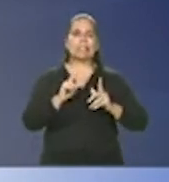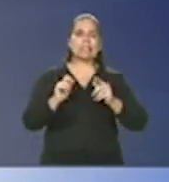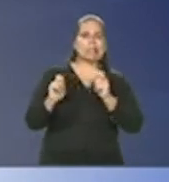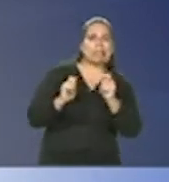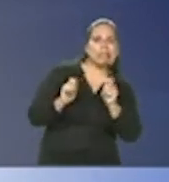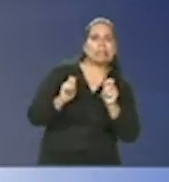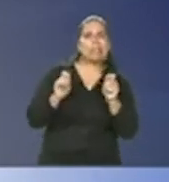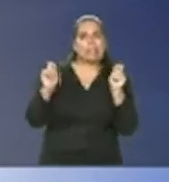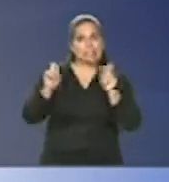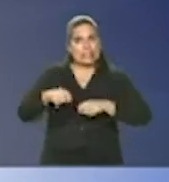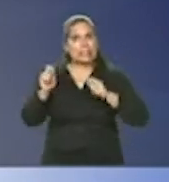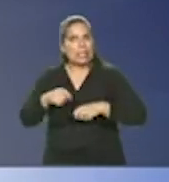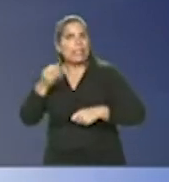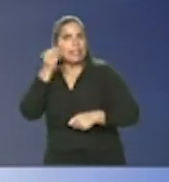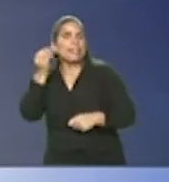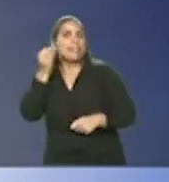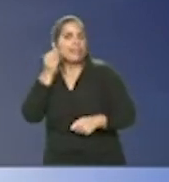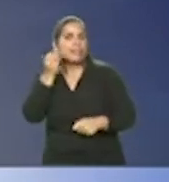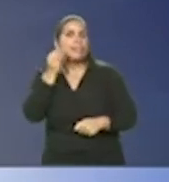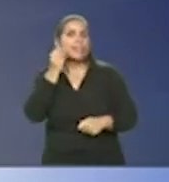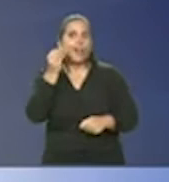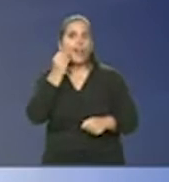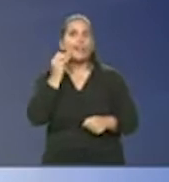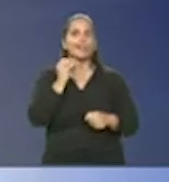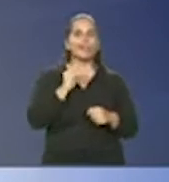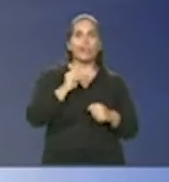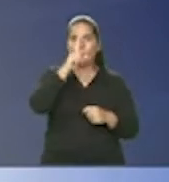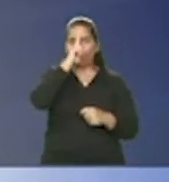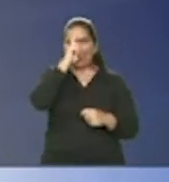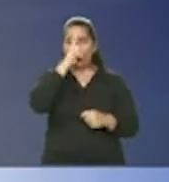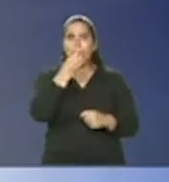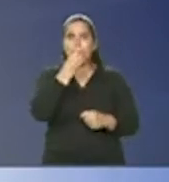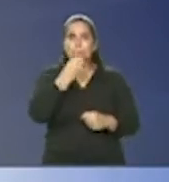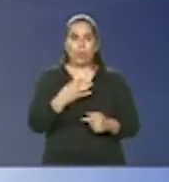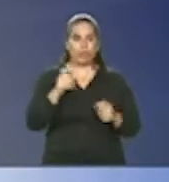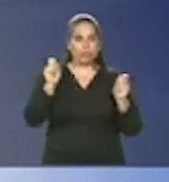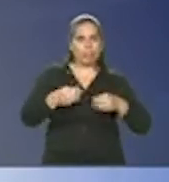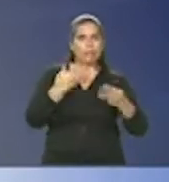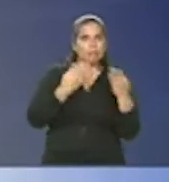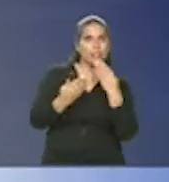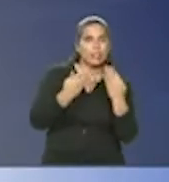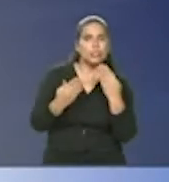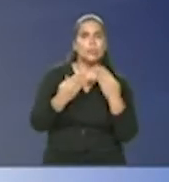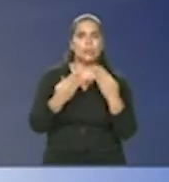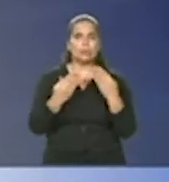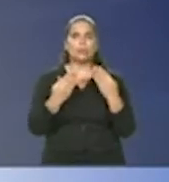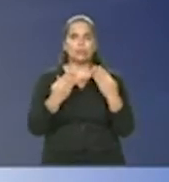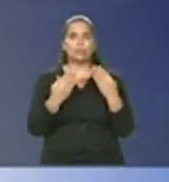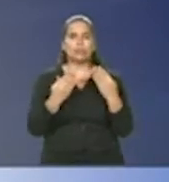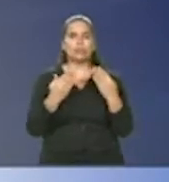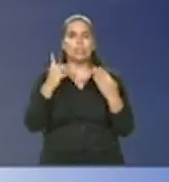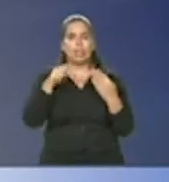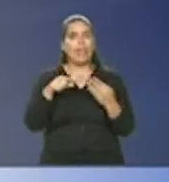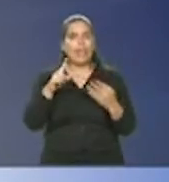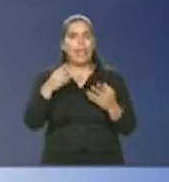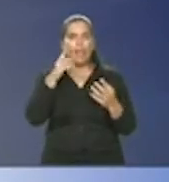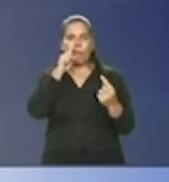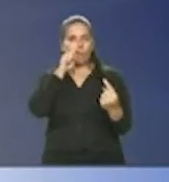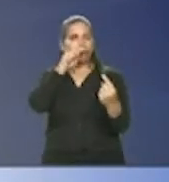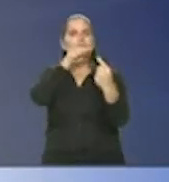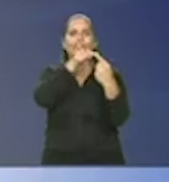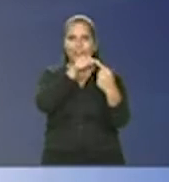cima tentando fazer esses leitos funcionarem todos da melhor maneira e antes que eles sejam necessários esse tem sido a meta